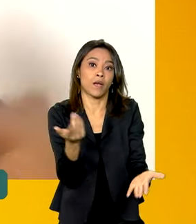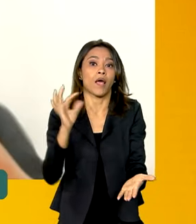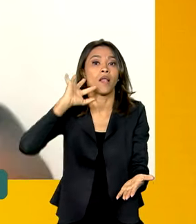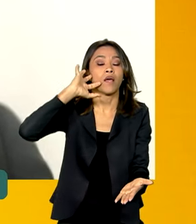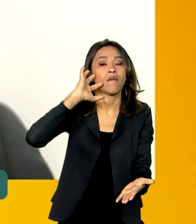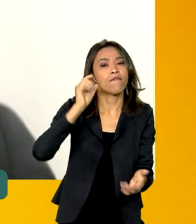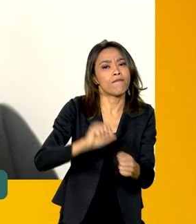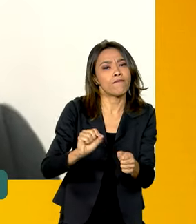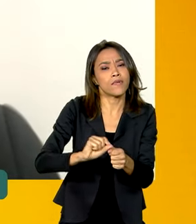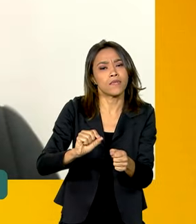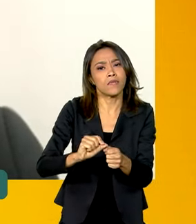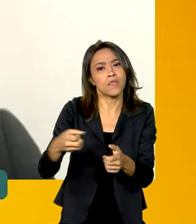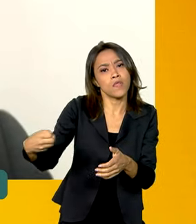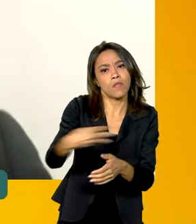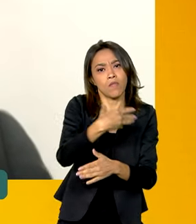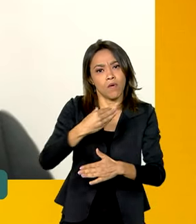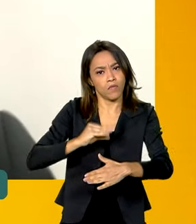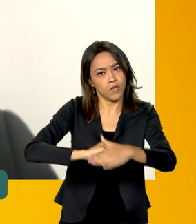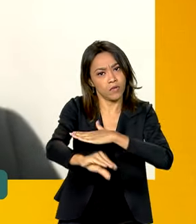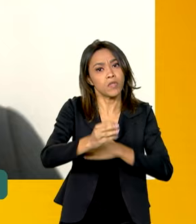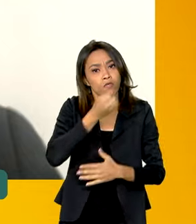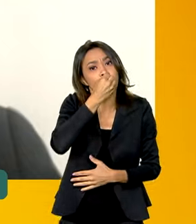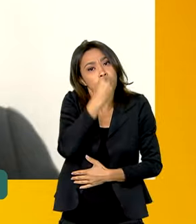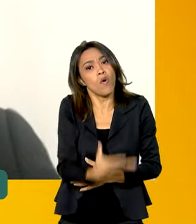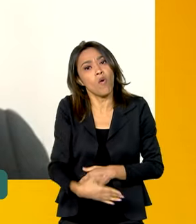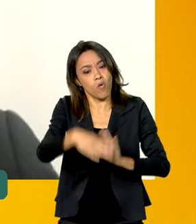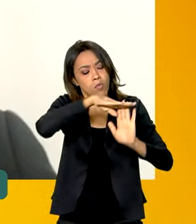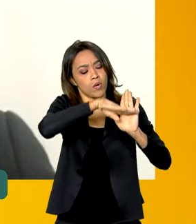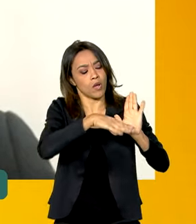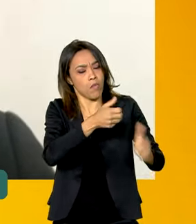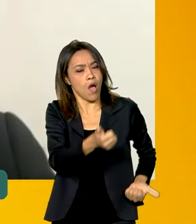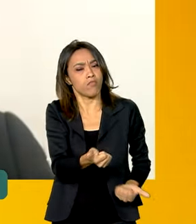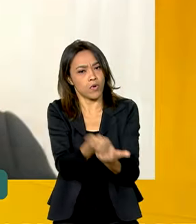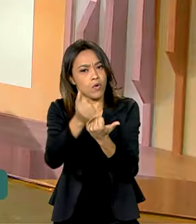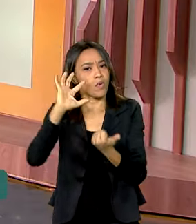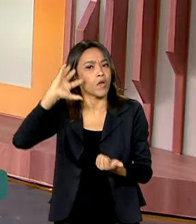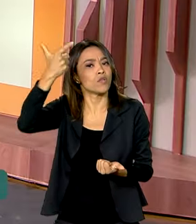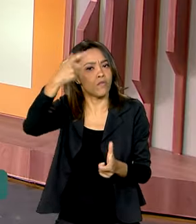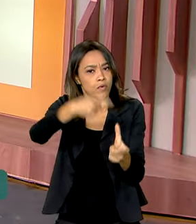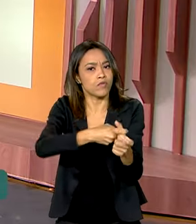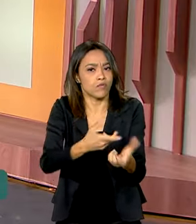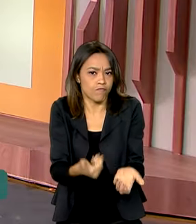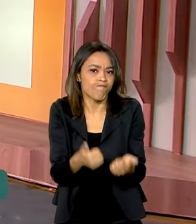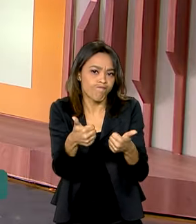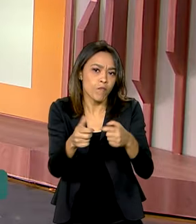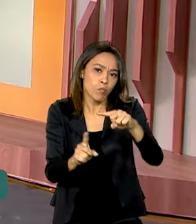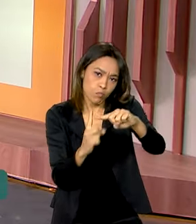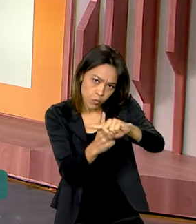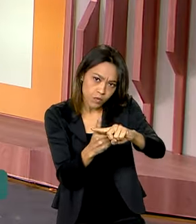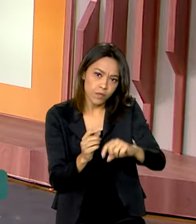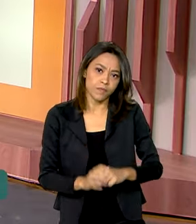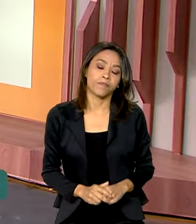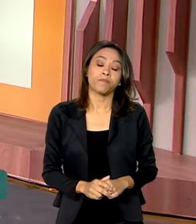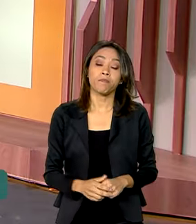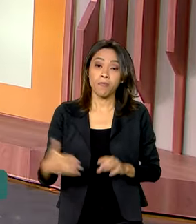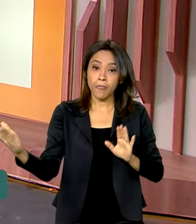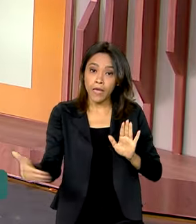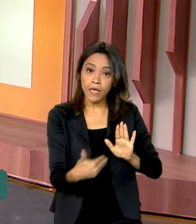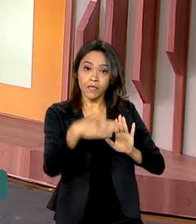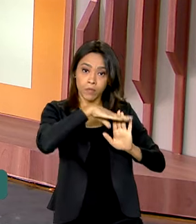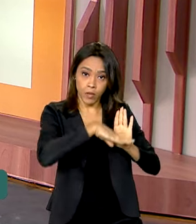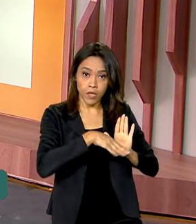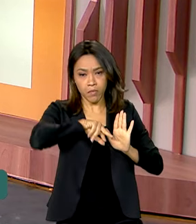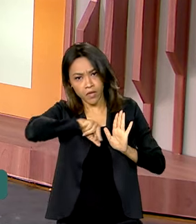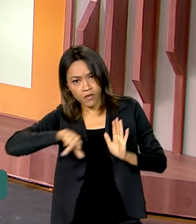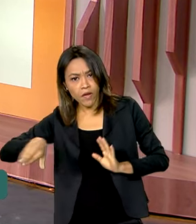gente imagina que, para além desses números, houve repercussões positivas para toda a economia. Agora, o programa, assim como várias outras ações